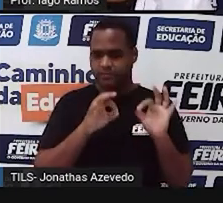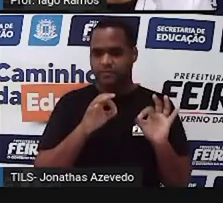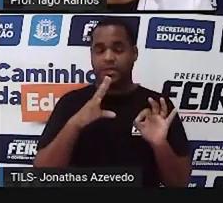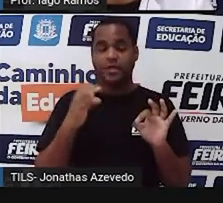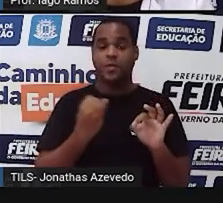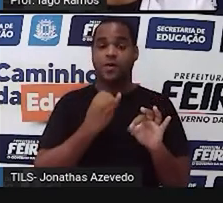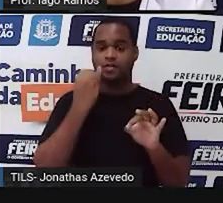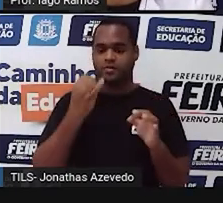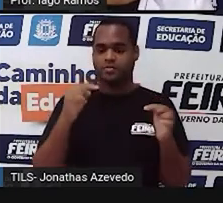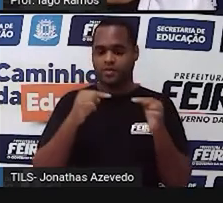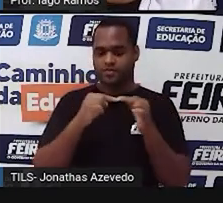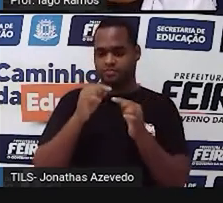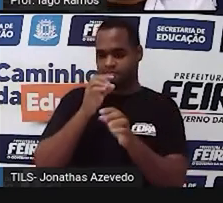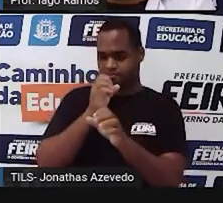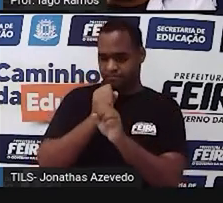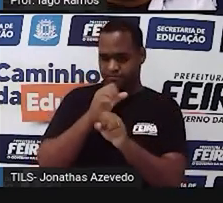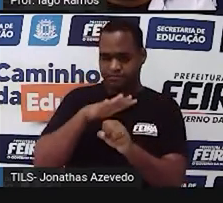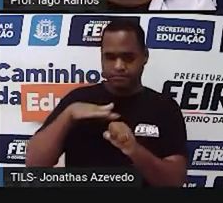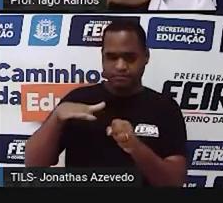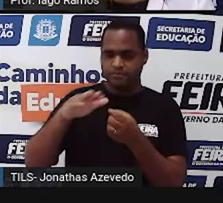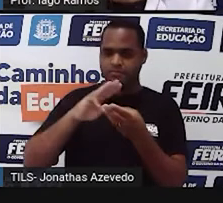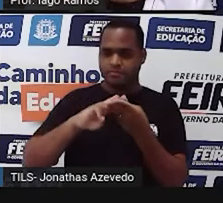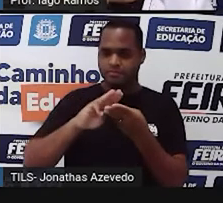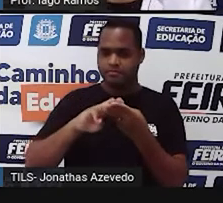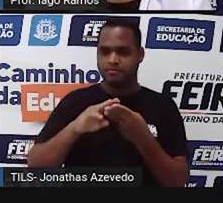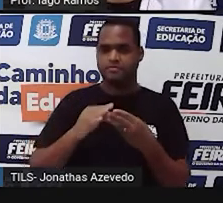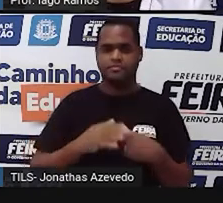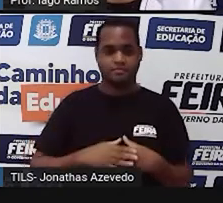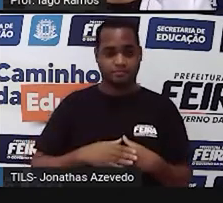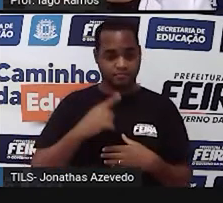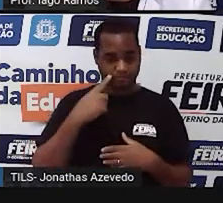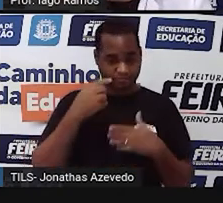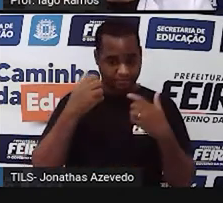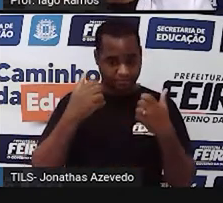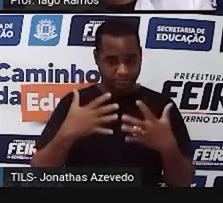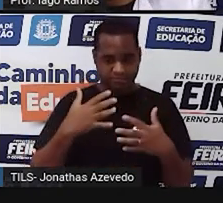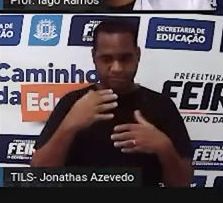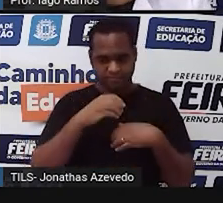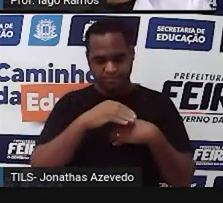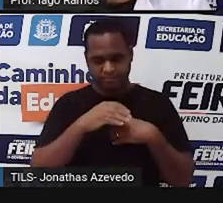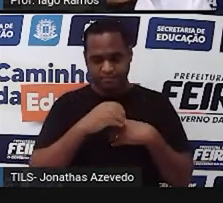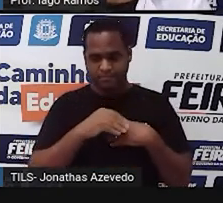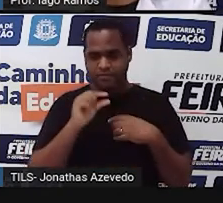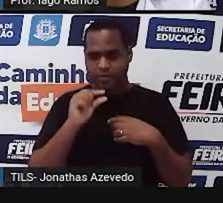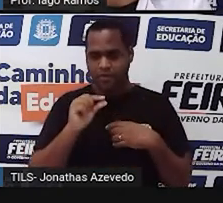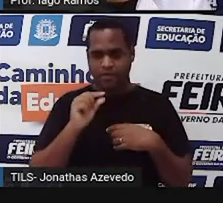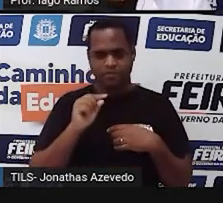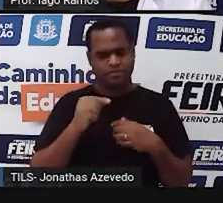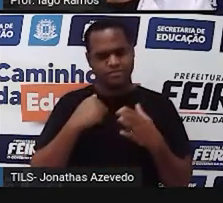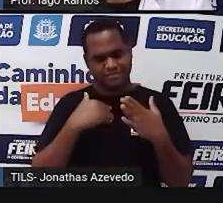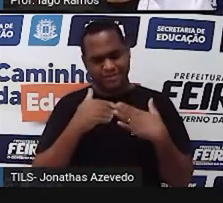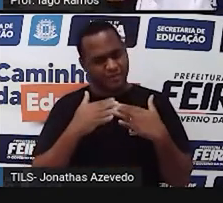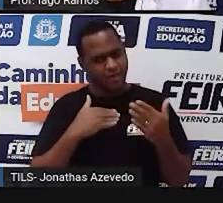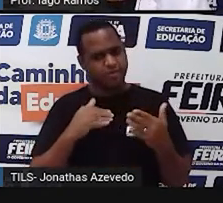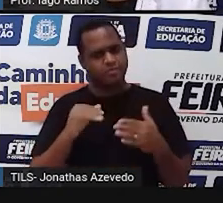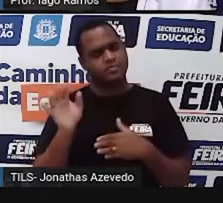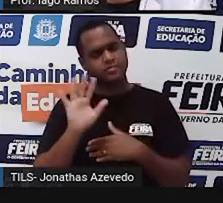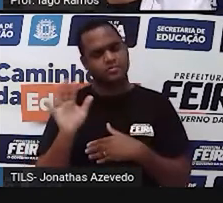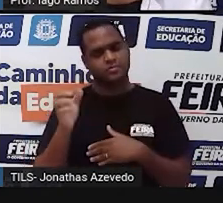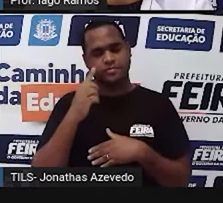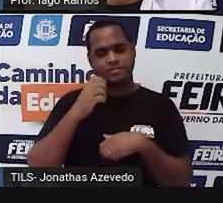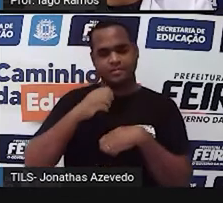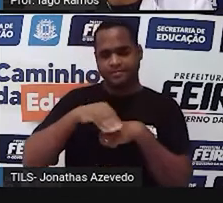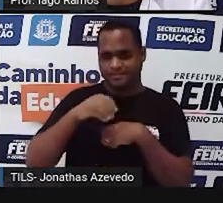importante na matemática. E a gente vai ver daqui a pouquinho. Não é à toa, não é em vão, que nós estamos